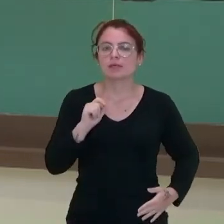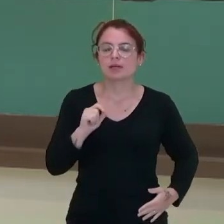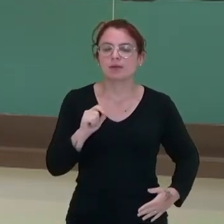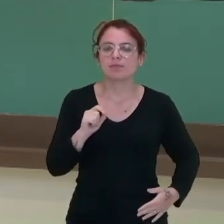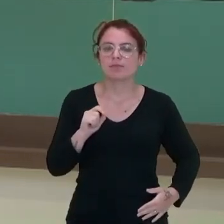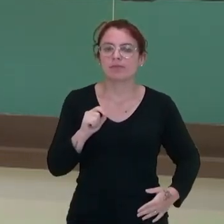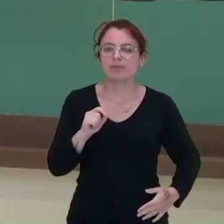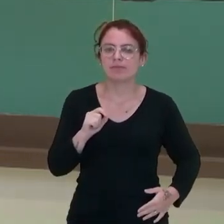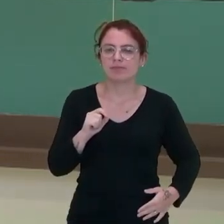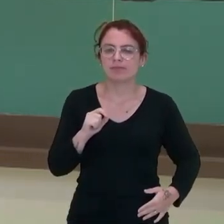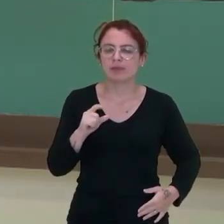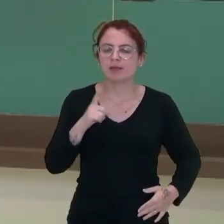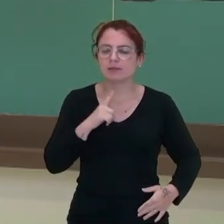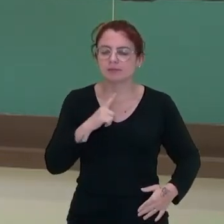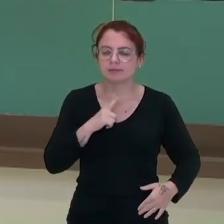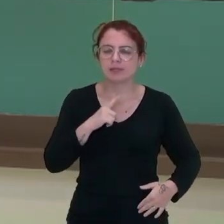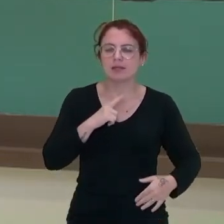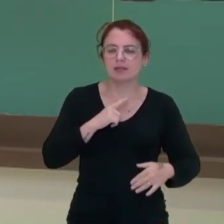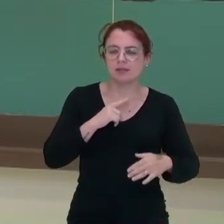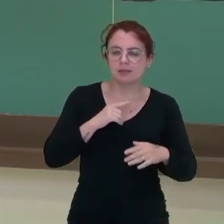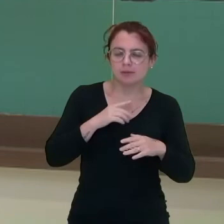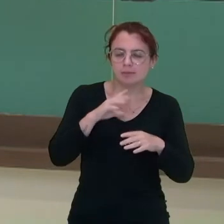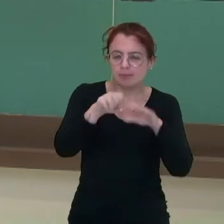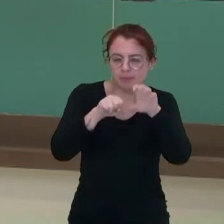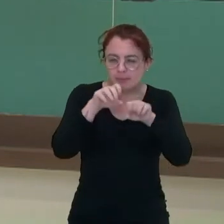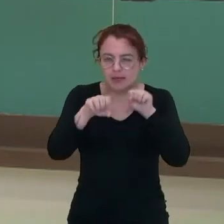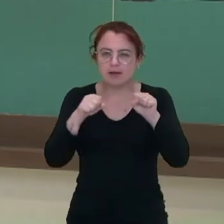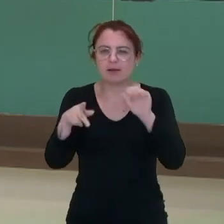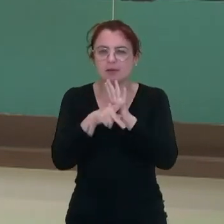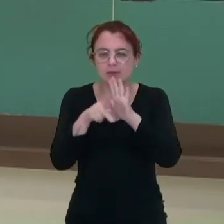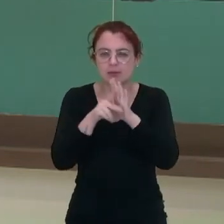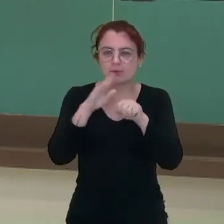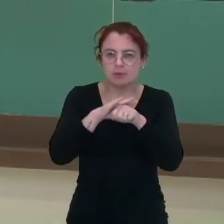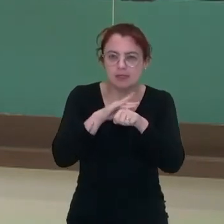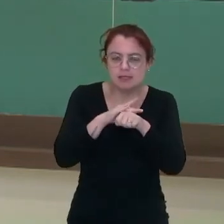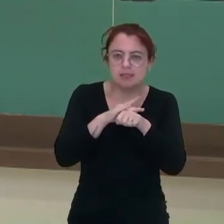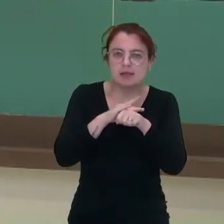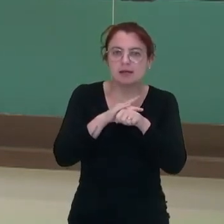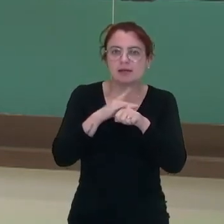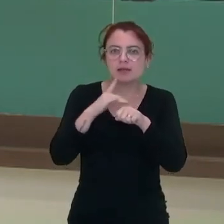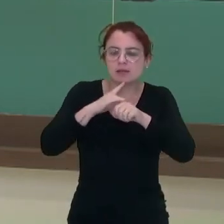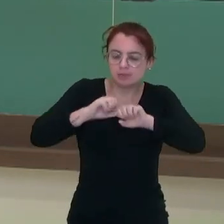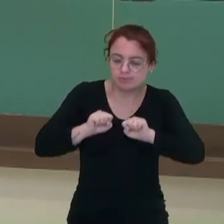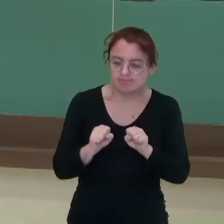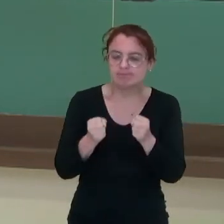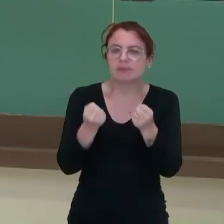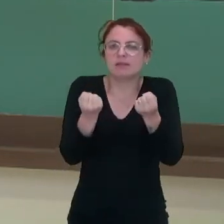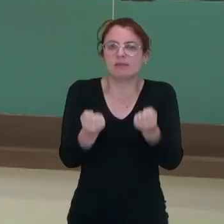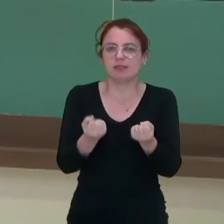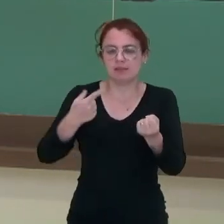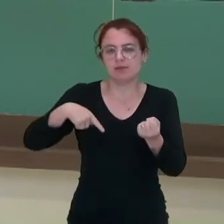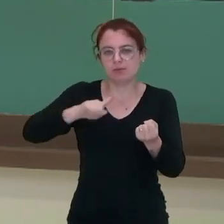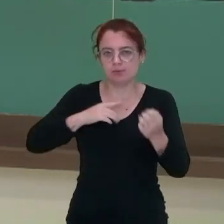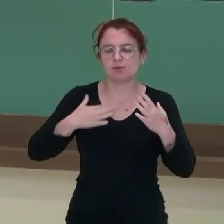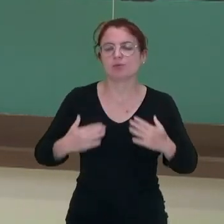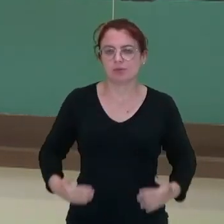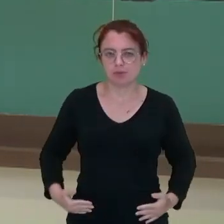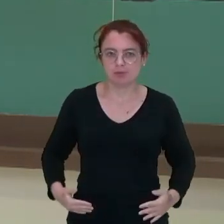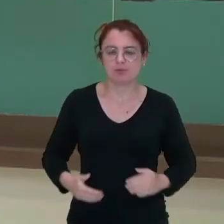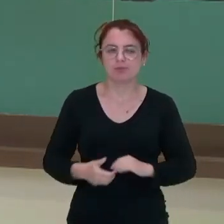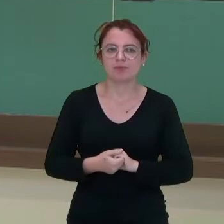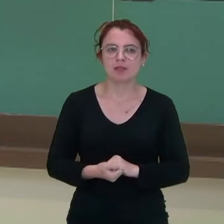Através de fragmentos do agente causador, partes dele, criar uma resposta imunológica. Os